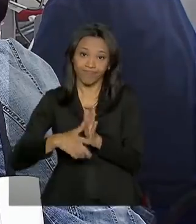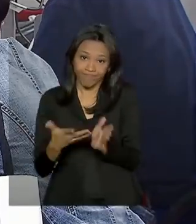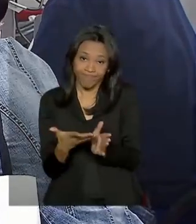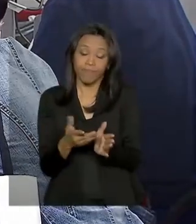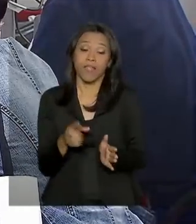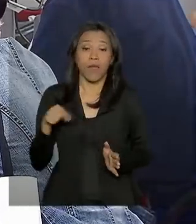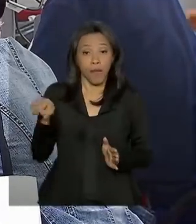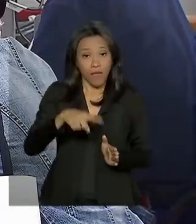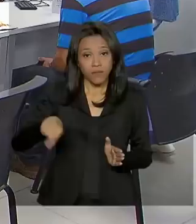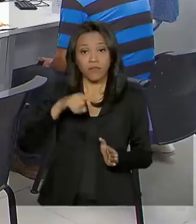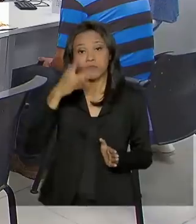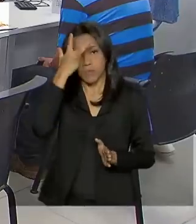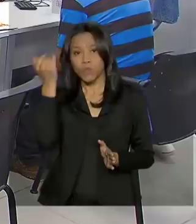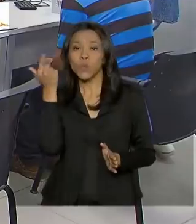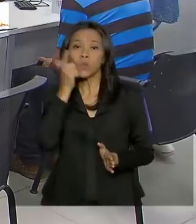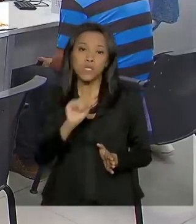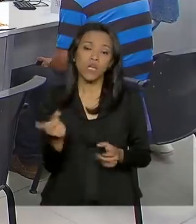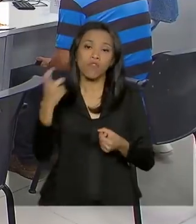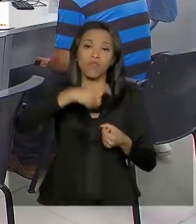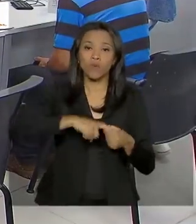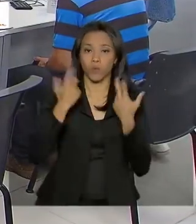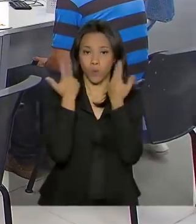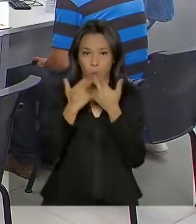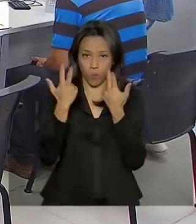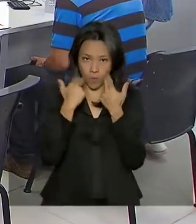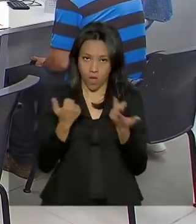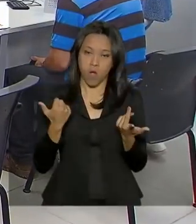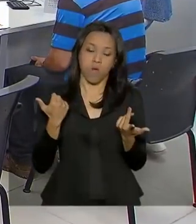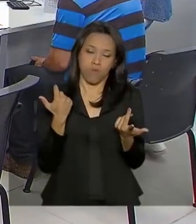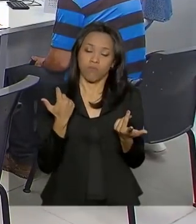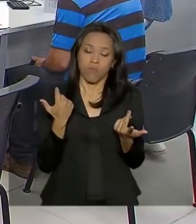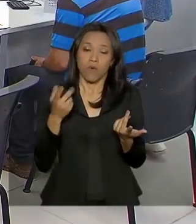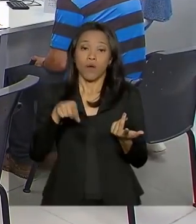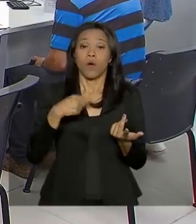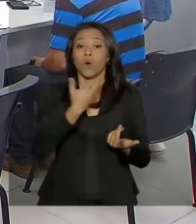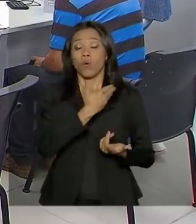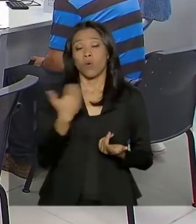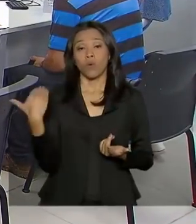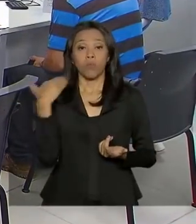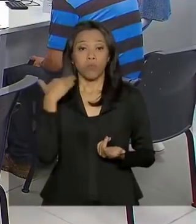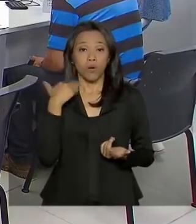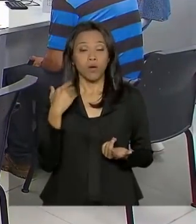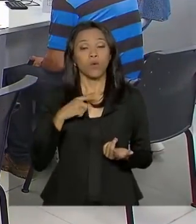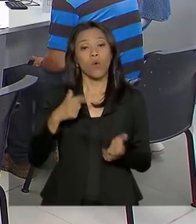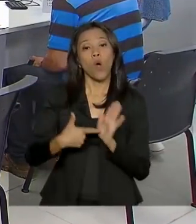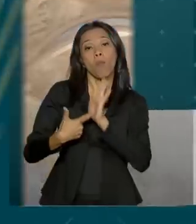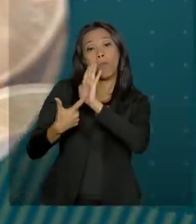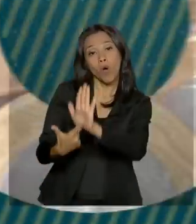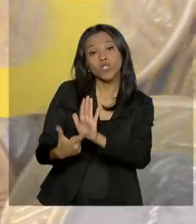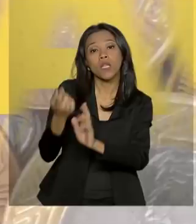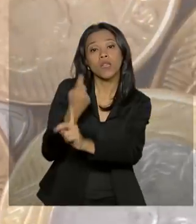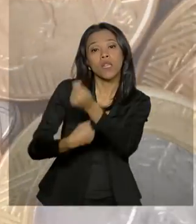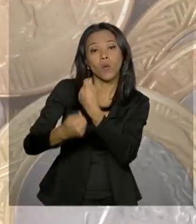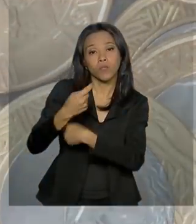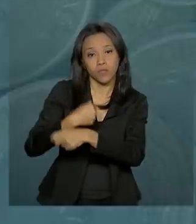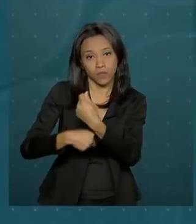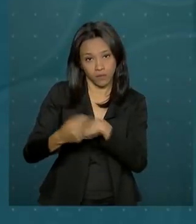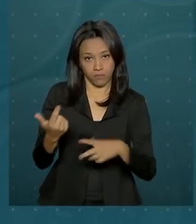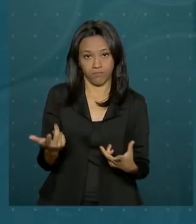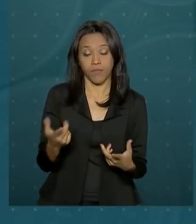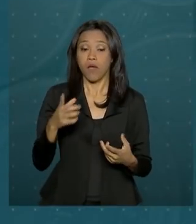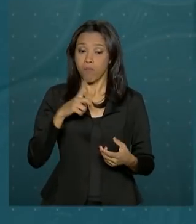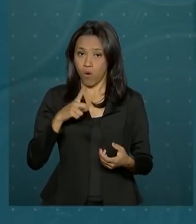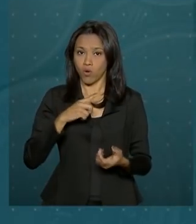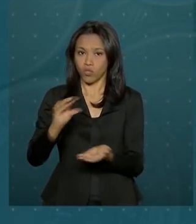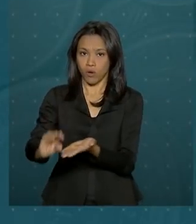essas pessoas consigam regularizar a situação, o banco passa a oferecer opções de renegociação. O cliente pode dar